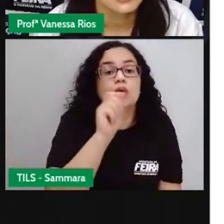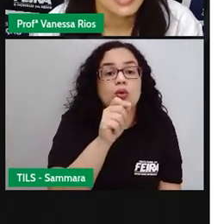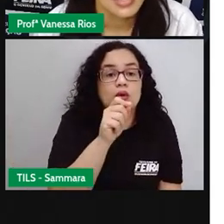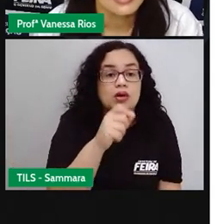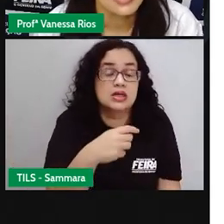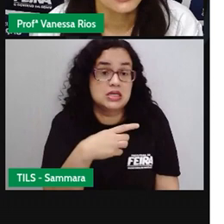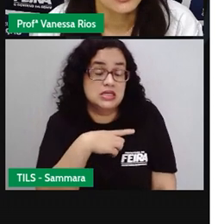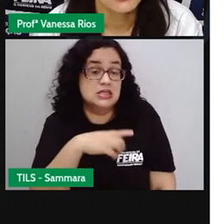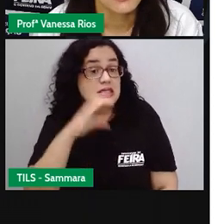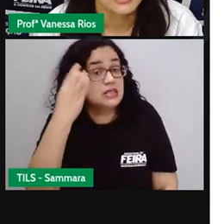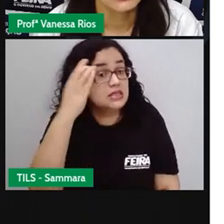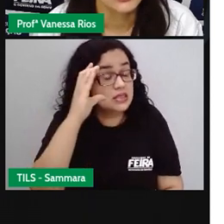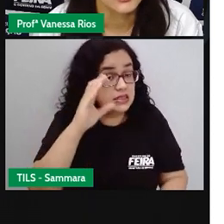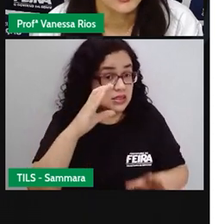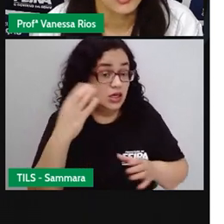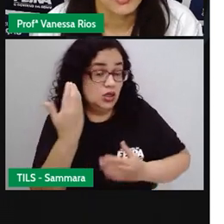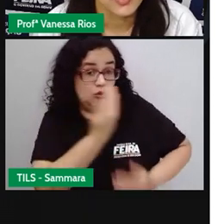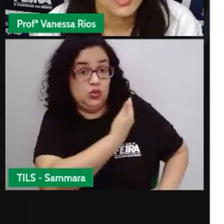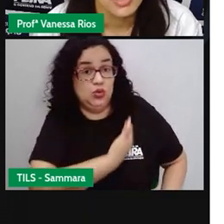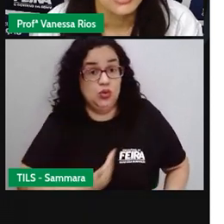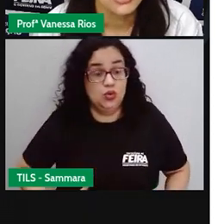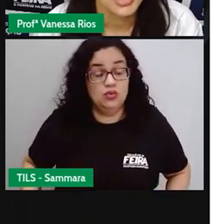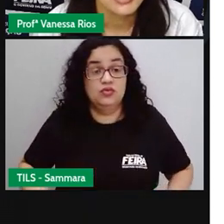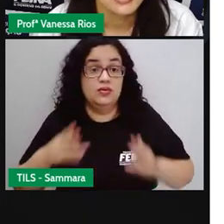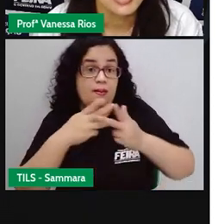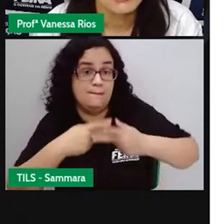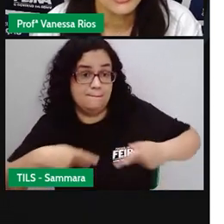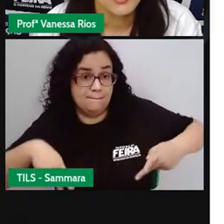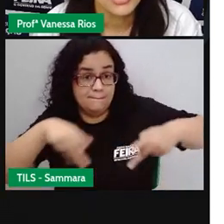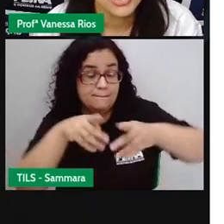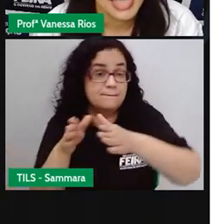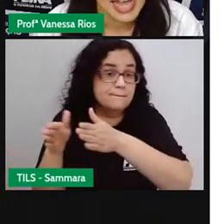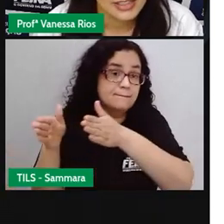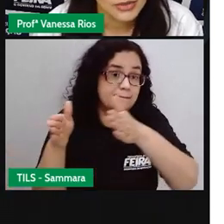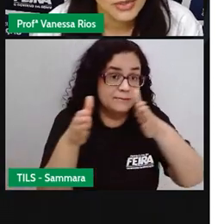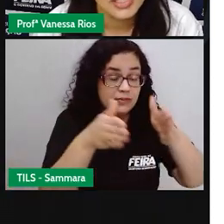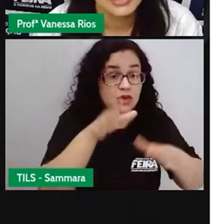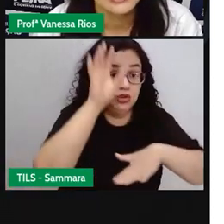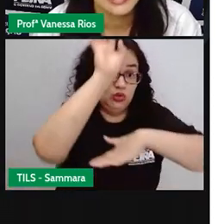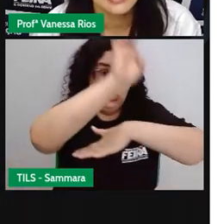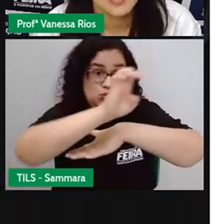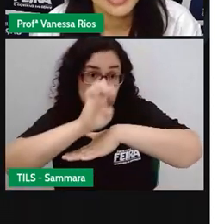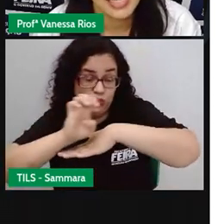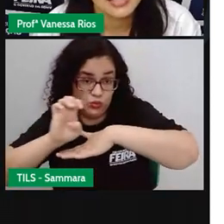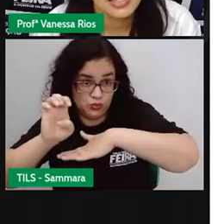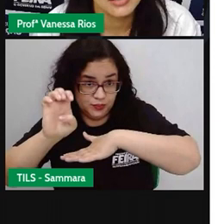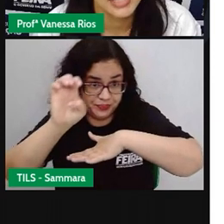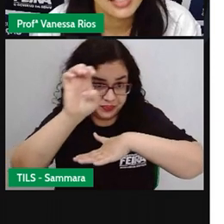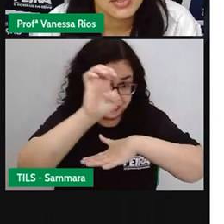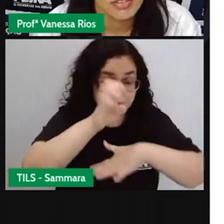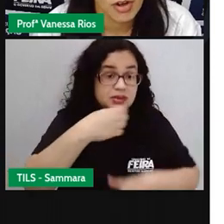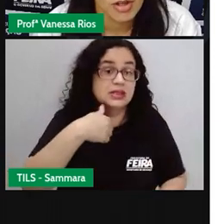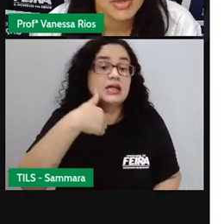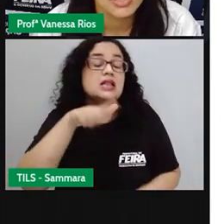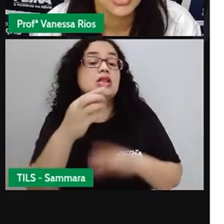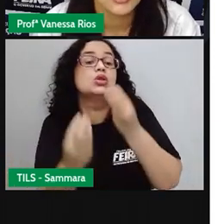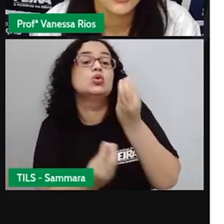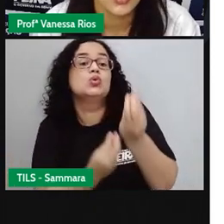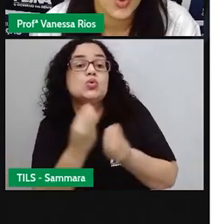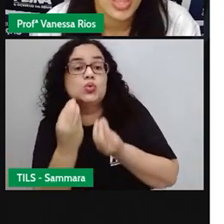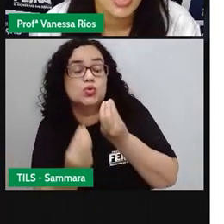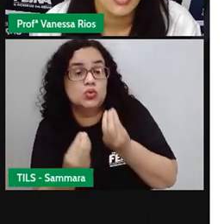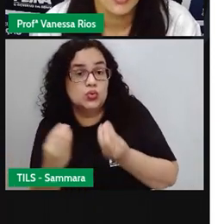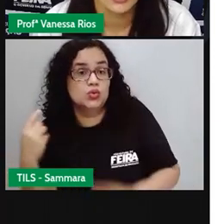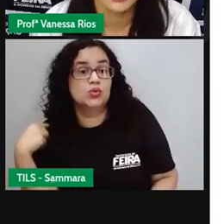ciência do governo dos povos, direção de um Estado e determinação das formas